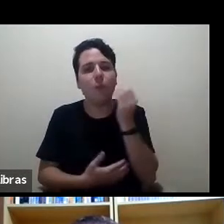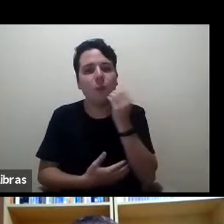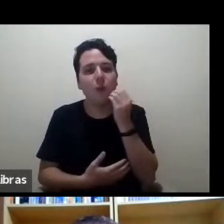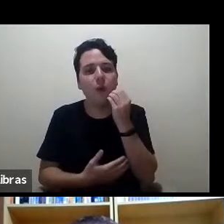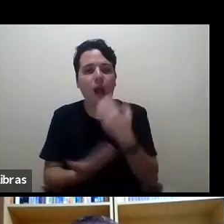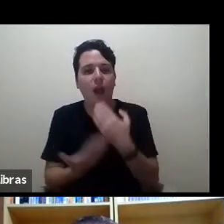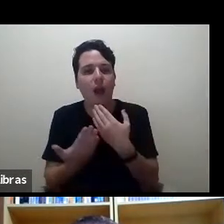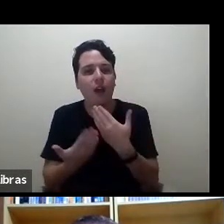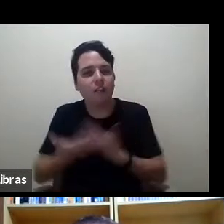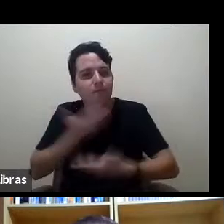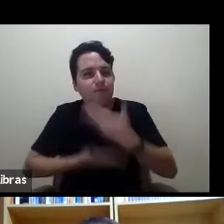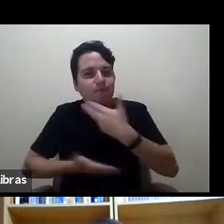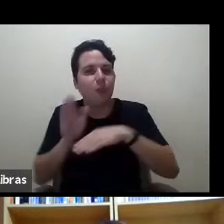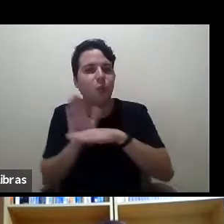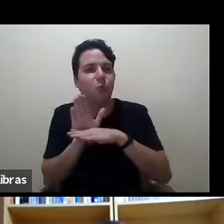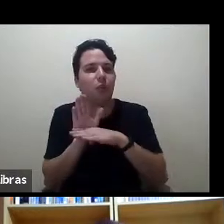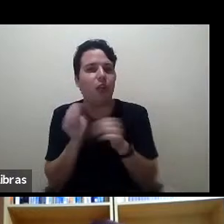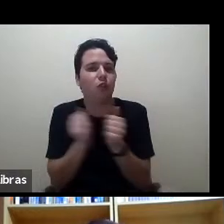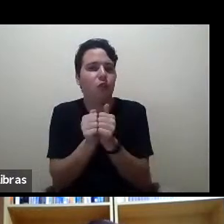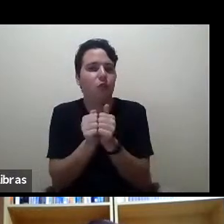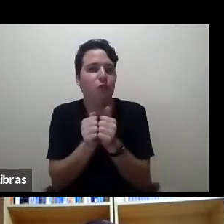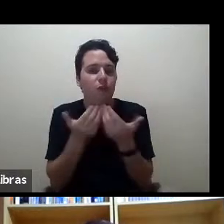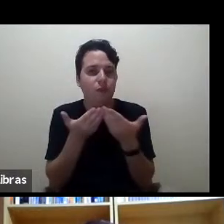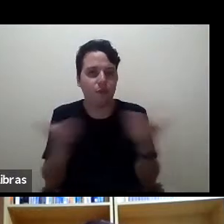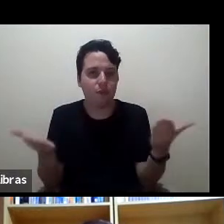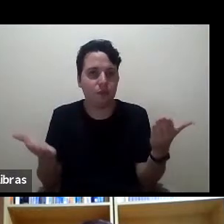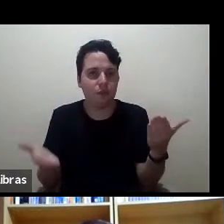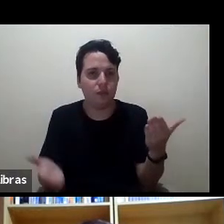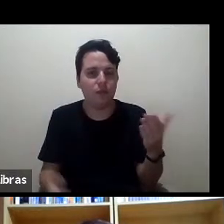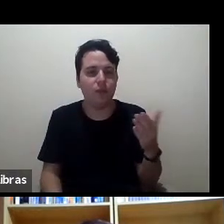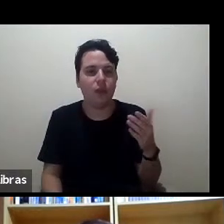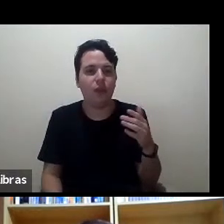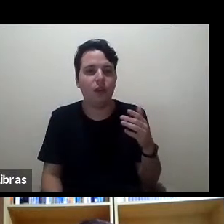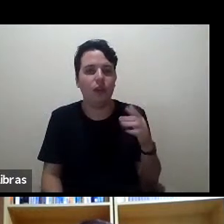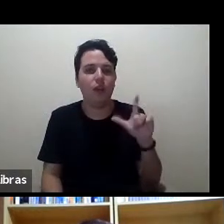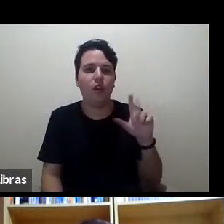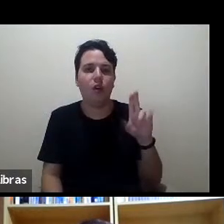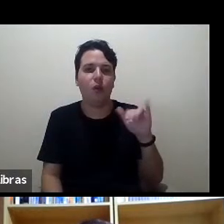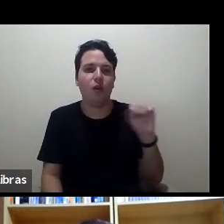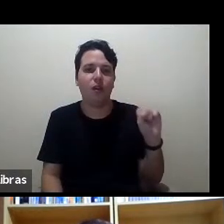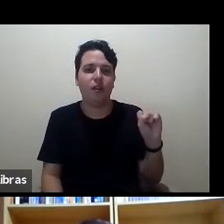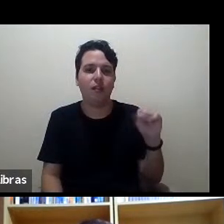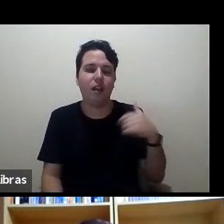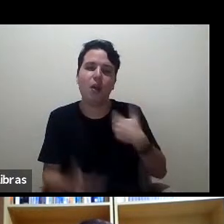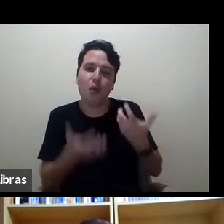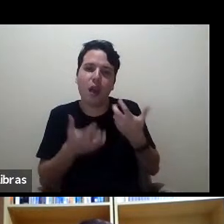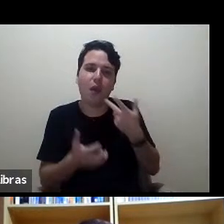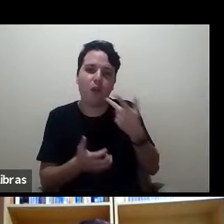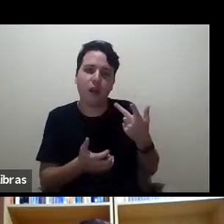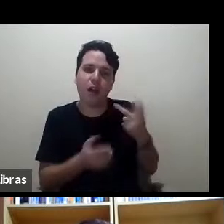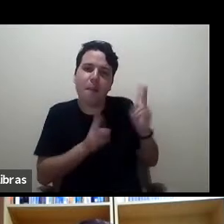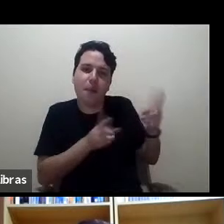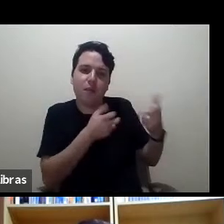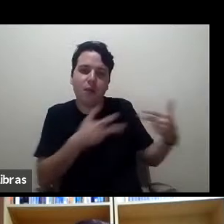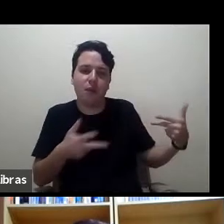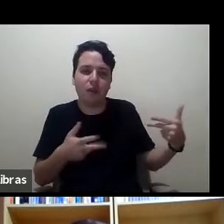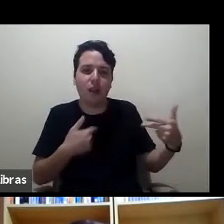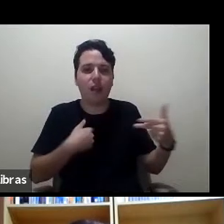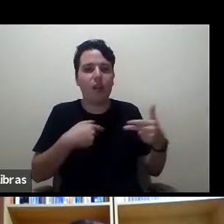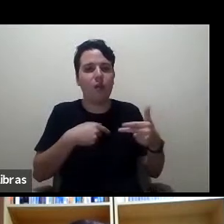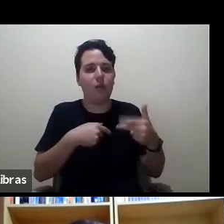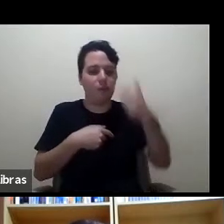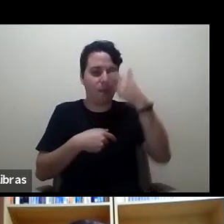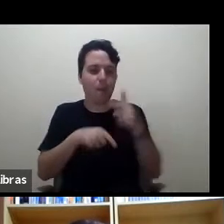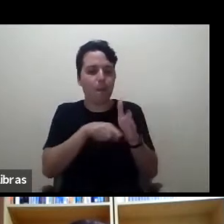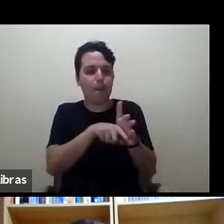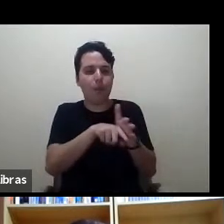vocês eu também eu quero dizer a mesma coisa como pesquisador do campo da educação